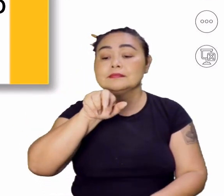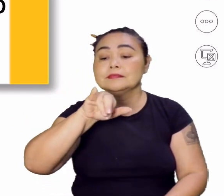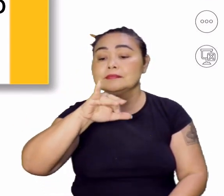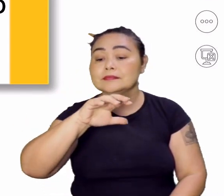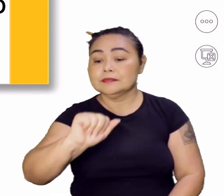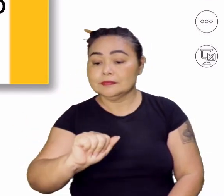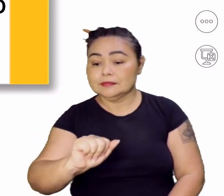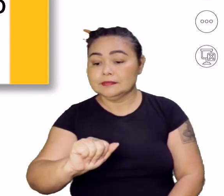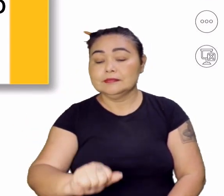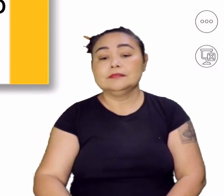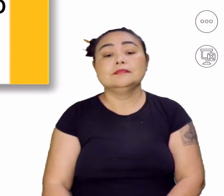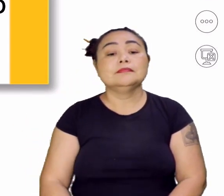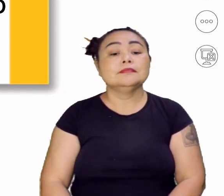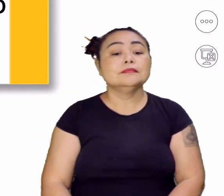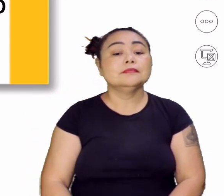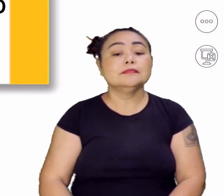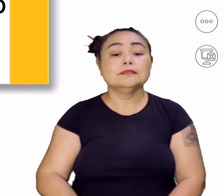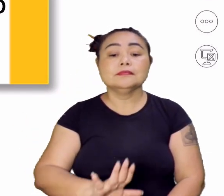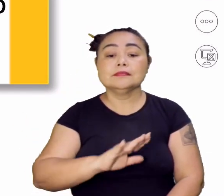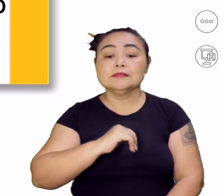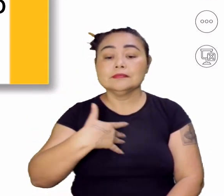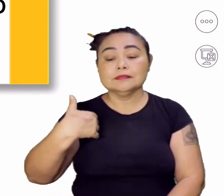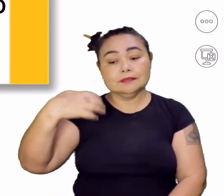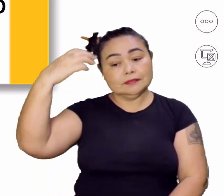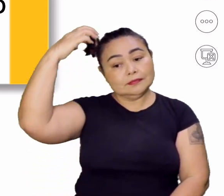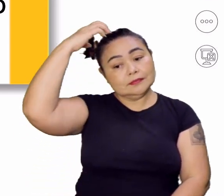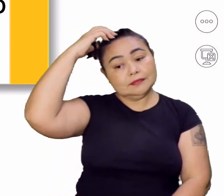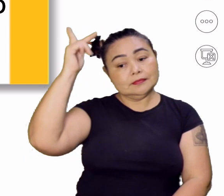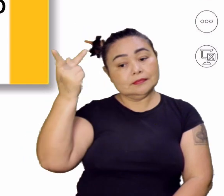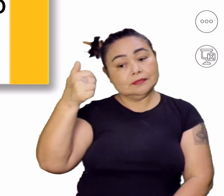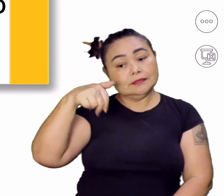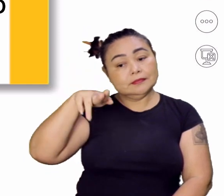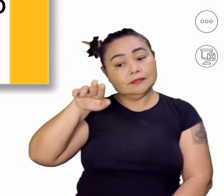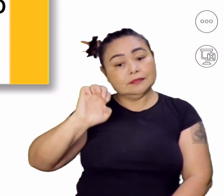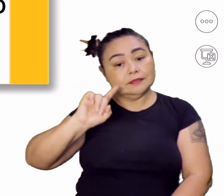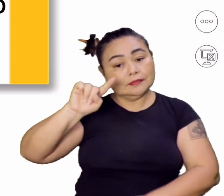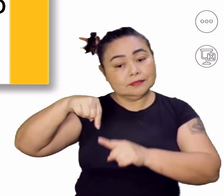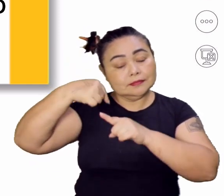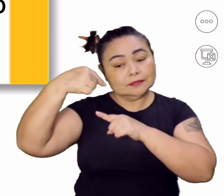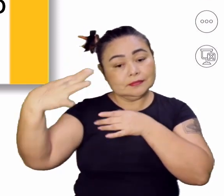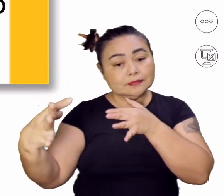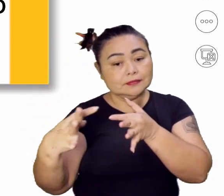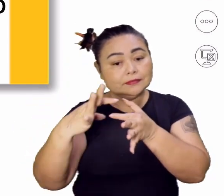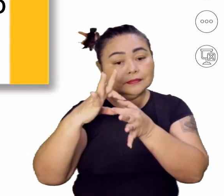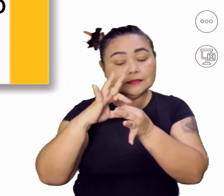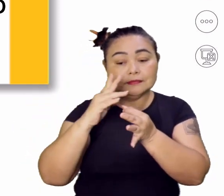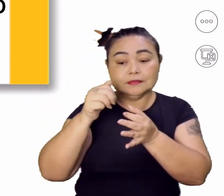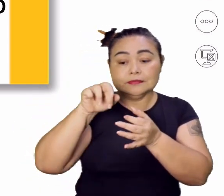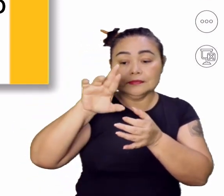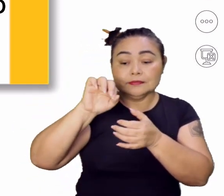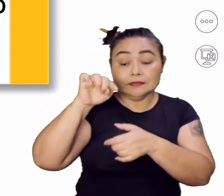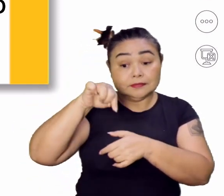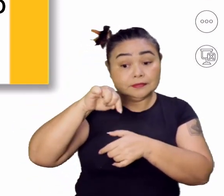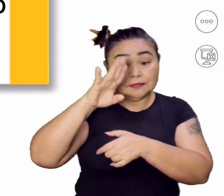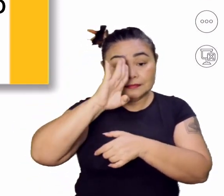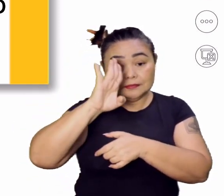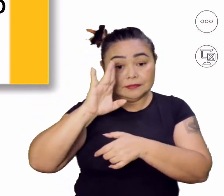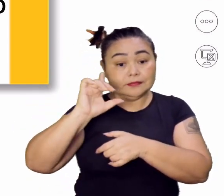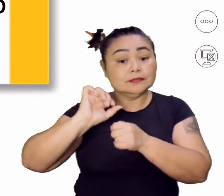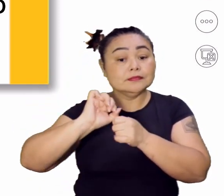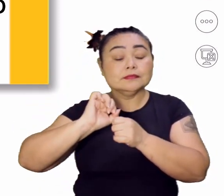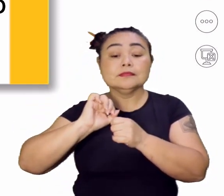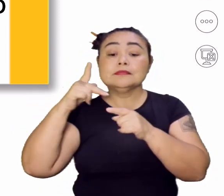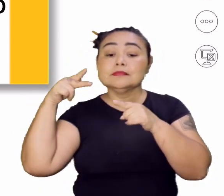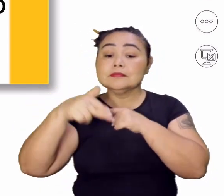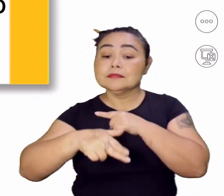A morte de Dom Henrique, consequência da União Ibérica para o Brasil, embargo espanhol comercial do